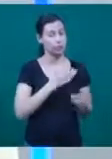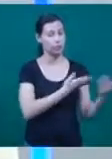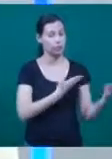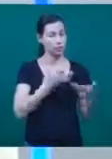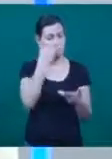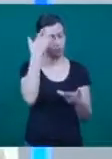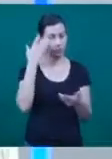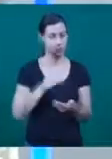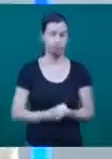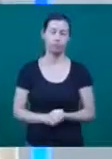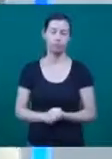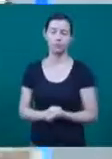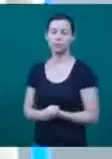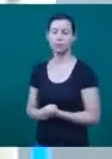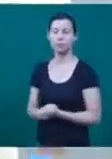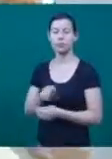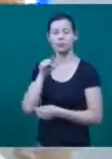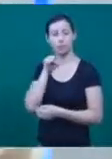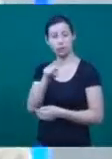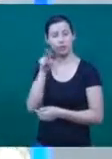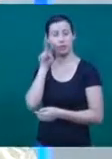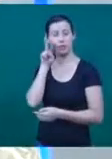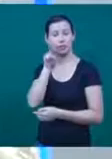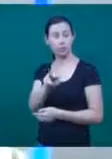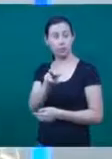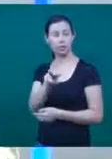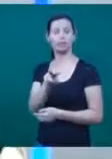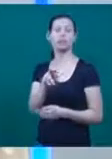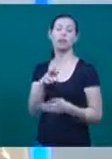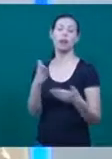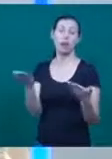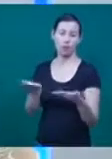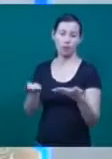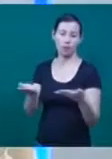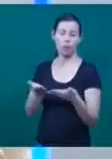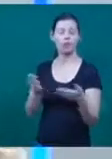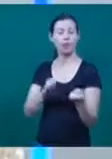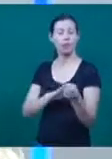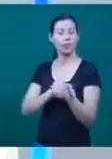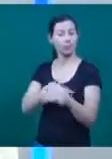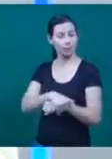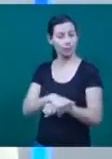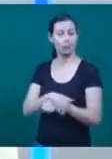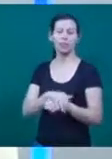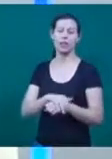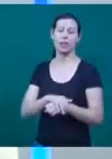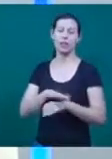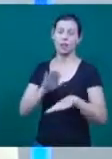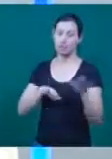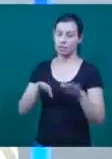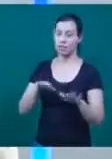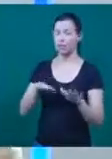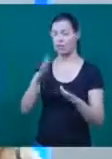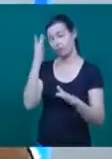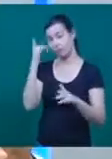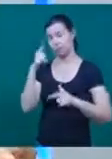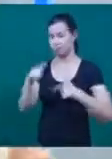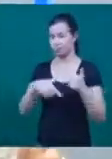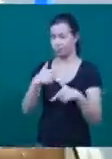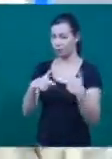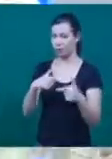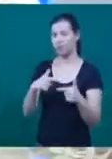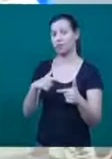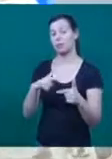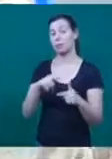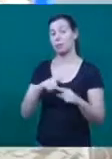Claro. Eu quero que você, que esteja aí nos assistindo nesta noite maravilhosa, às vezes você vai estar trabalhando, mas a sua mãe